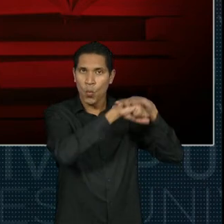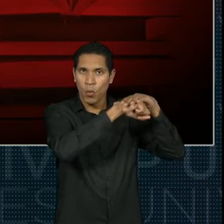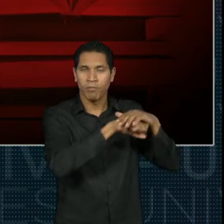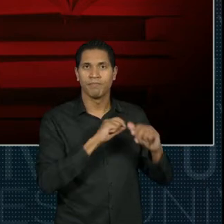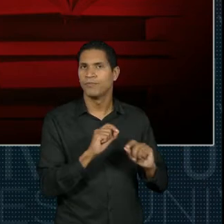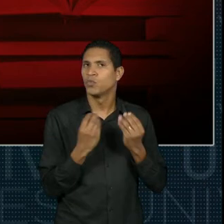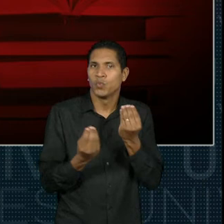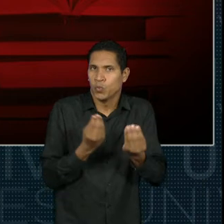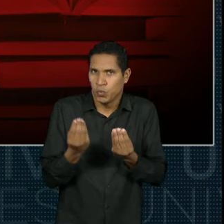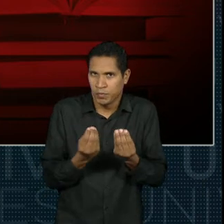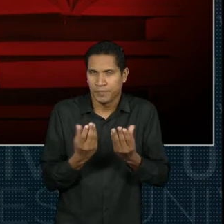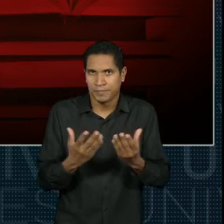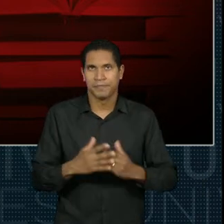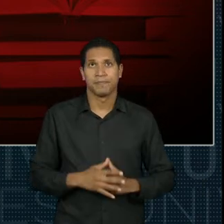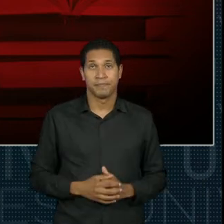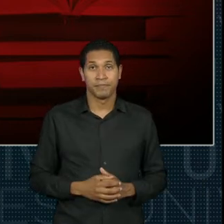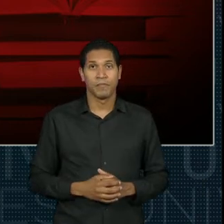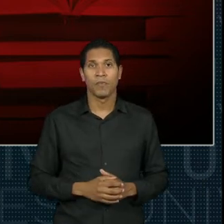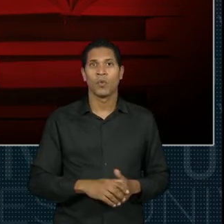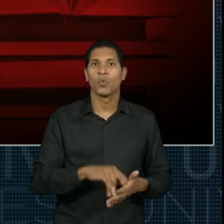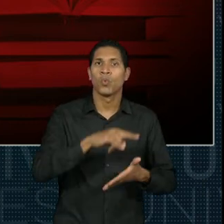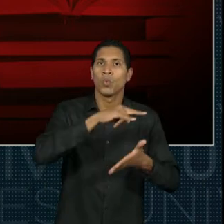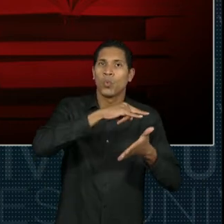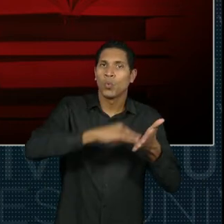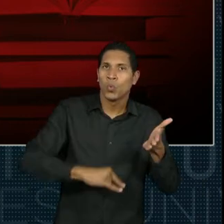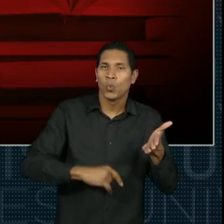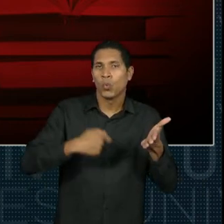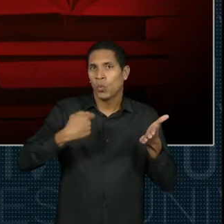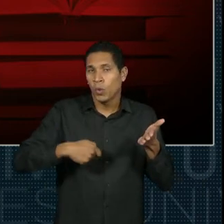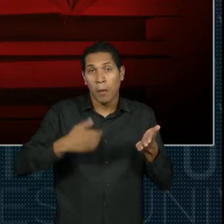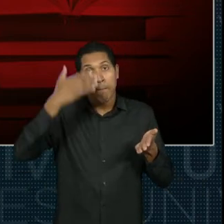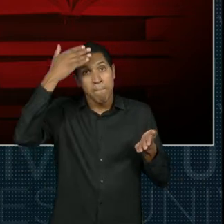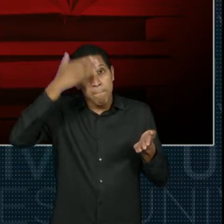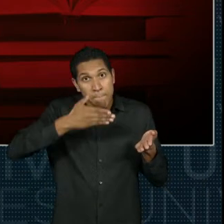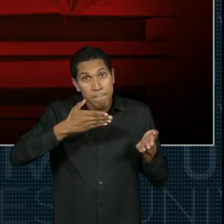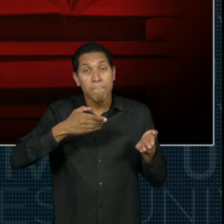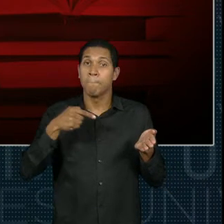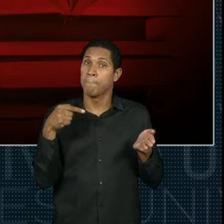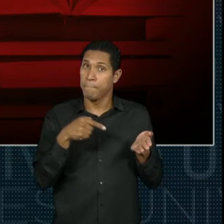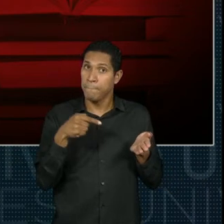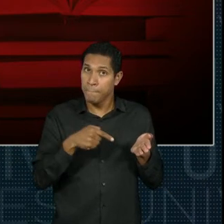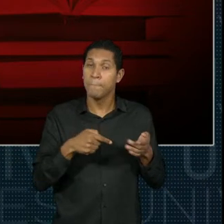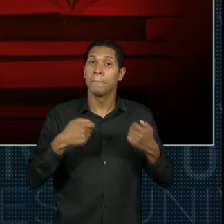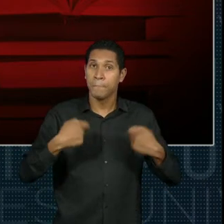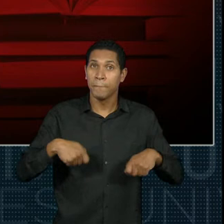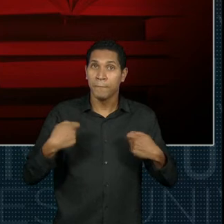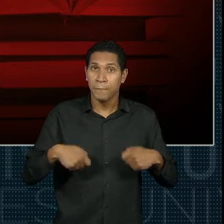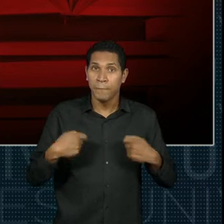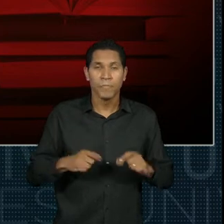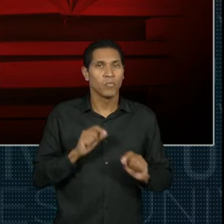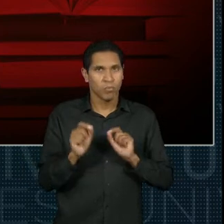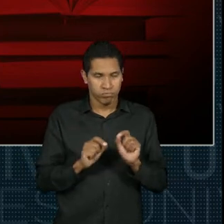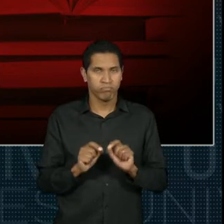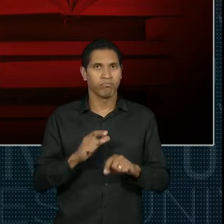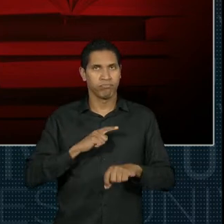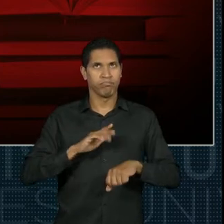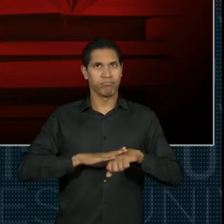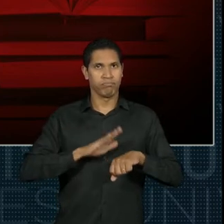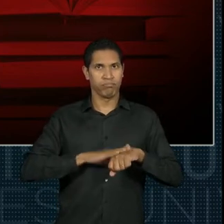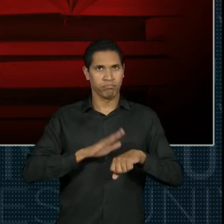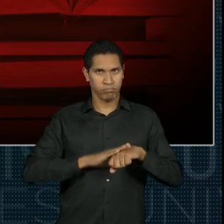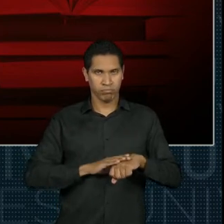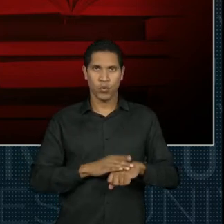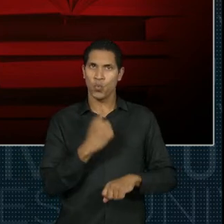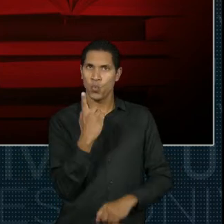extracurricular? A documentação de comprovação vai ser montada em um único